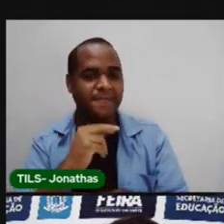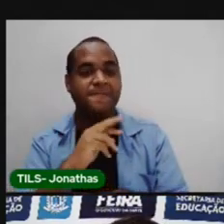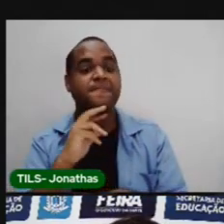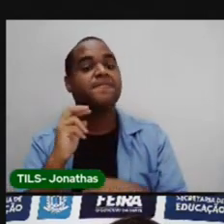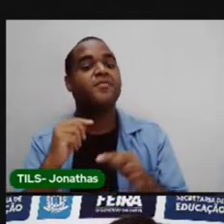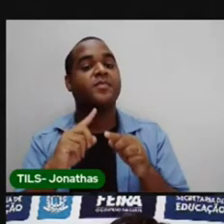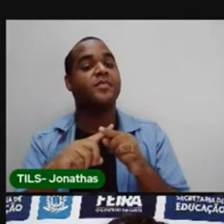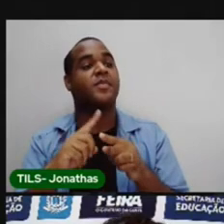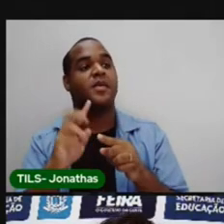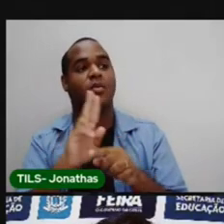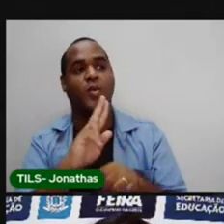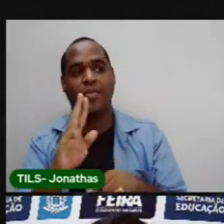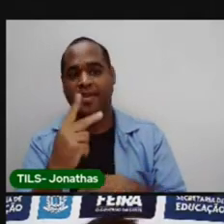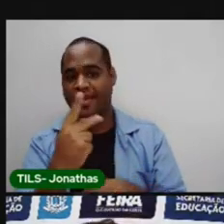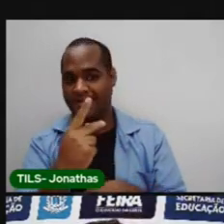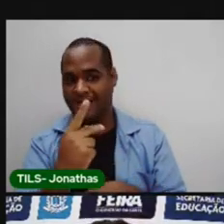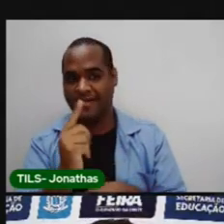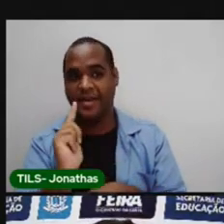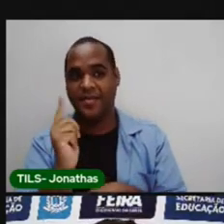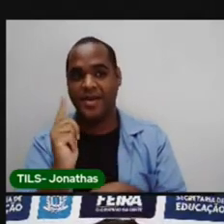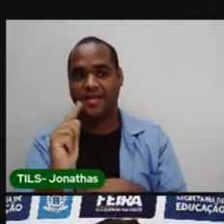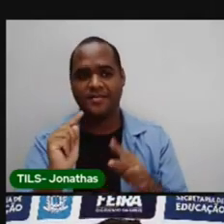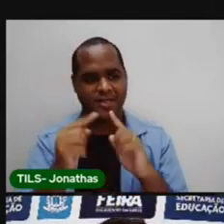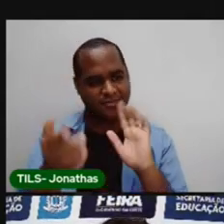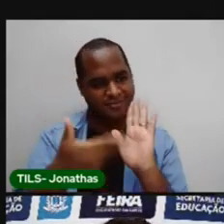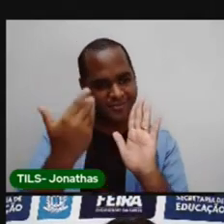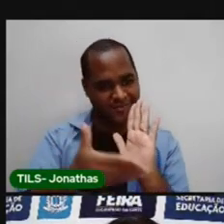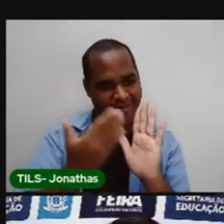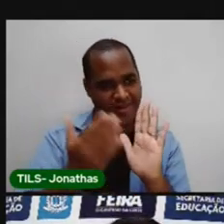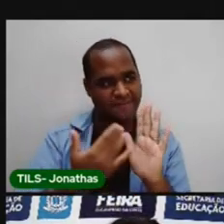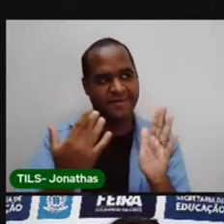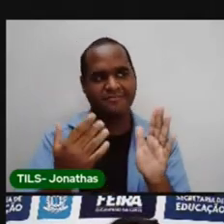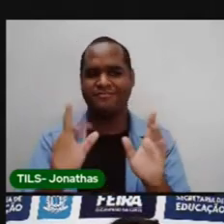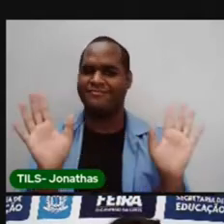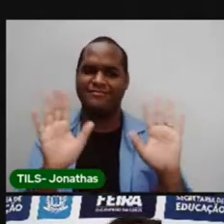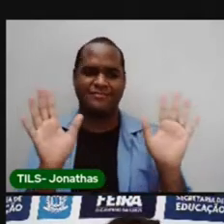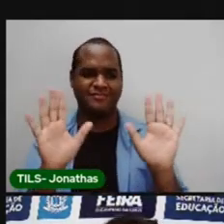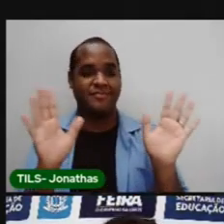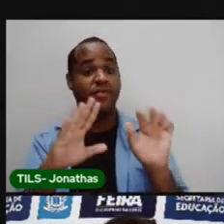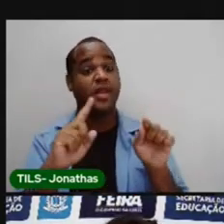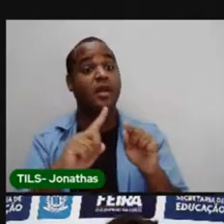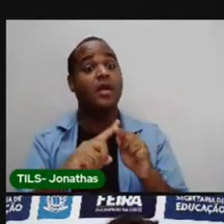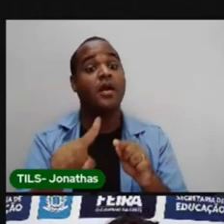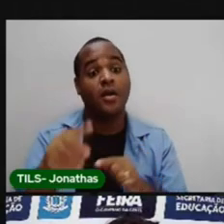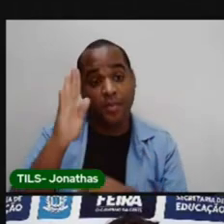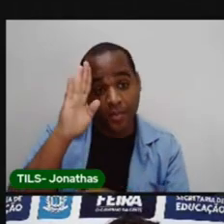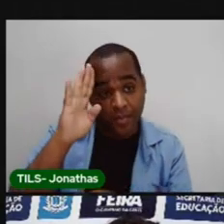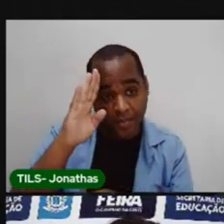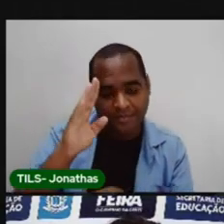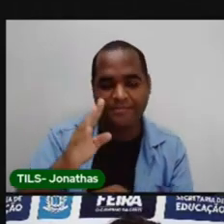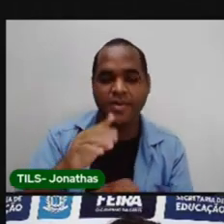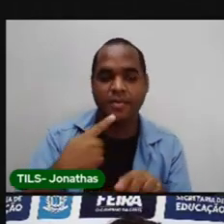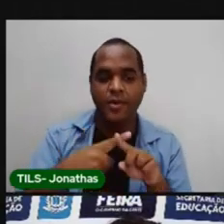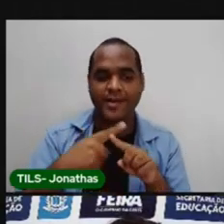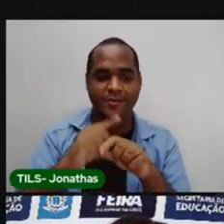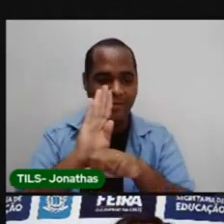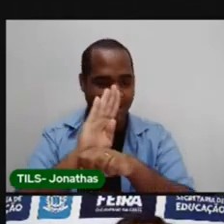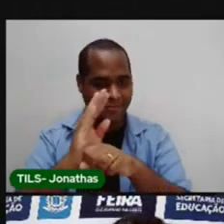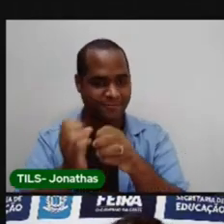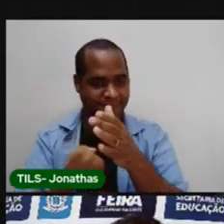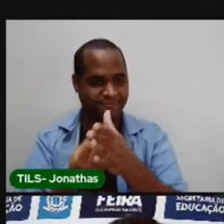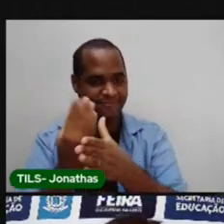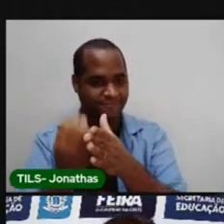Gabriela não é só por causa do livro, não. Foi porque, na época em que o bairro estava sendo construído,